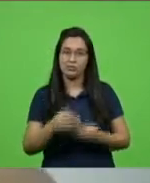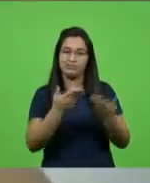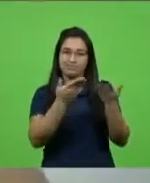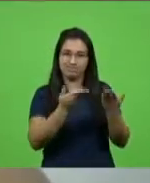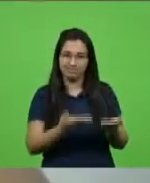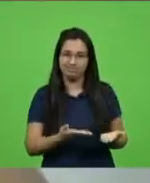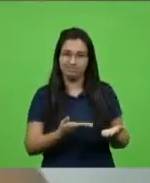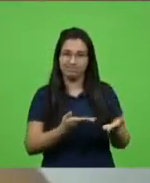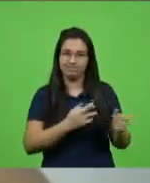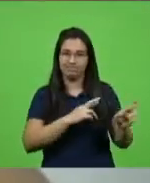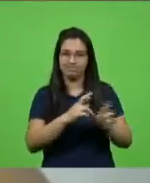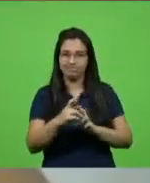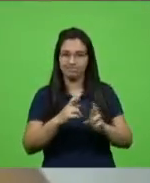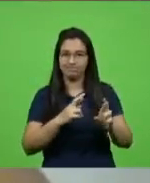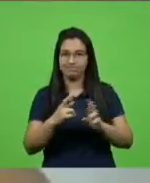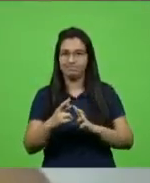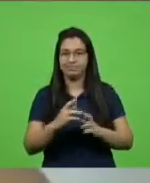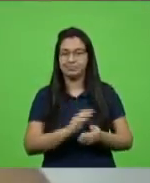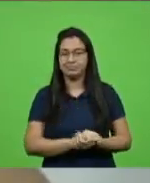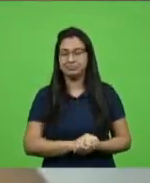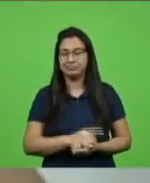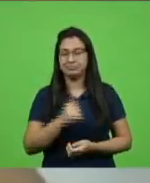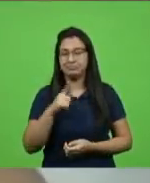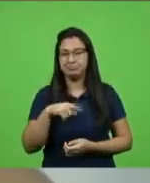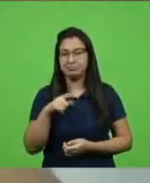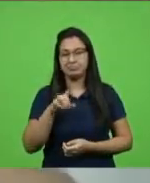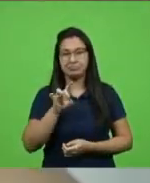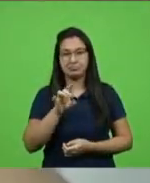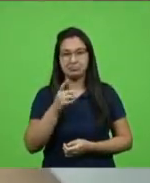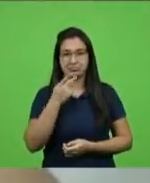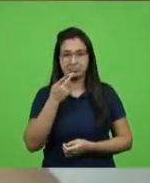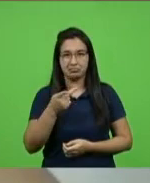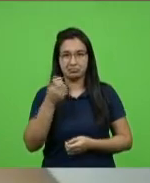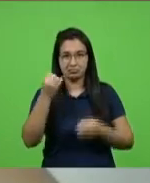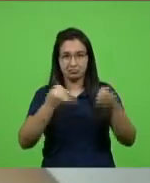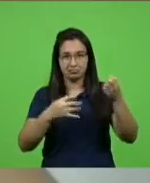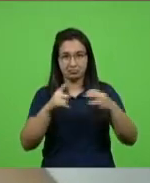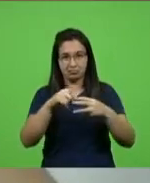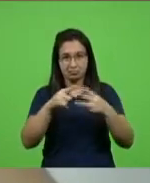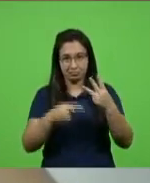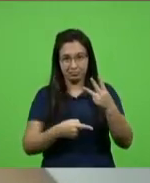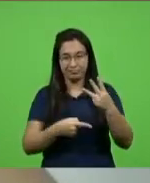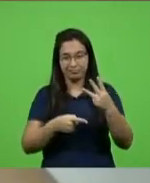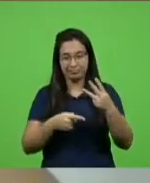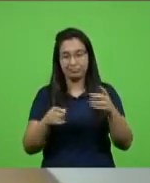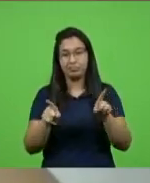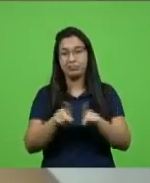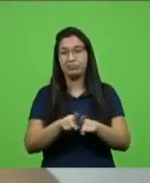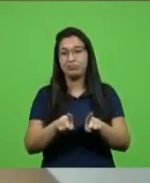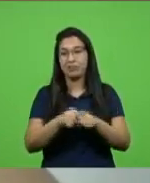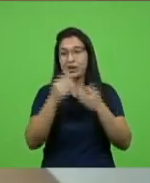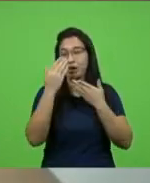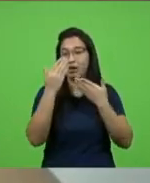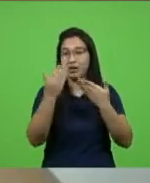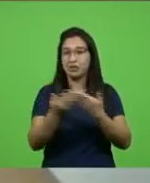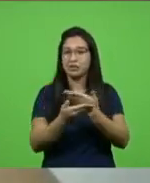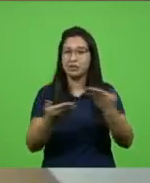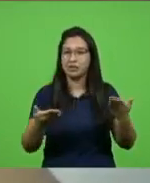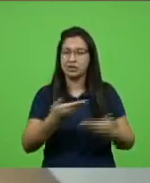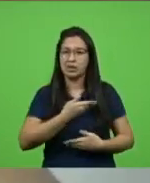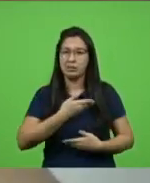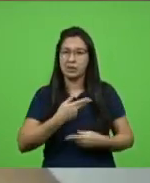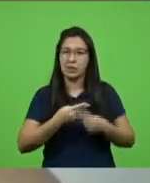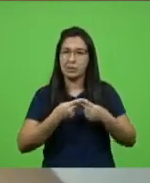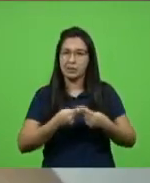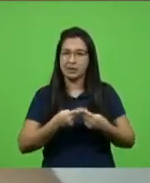essa era a minha contribuição para hoje senhor presidente agradeço também a todos os colegas pela paciência de